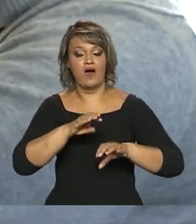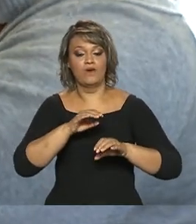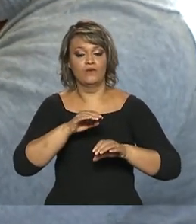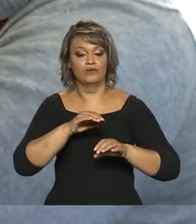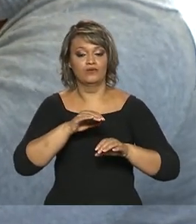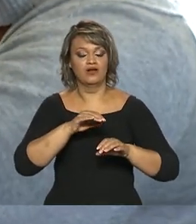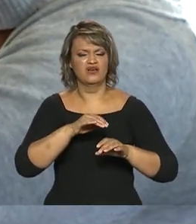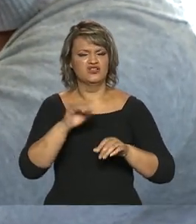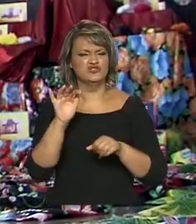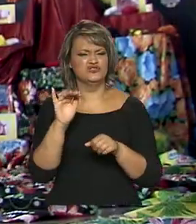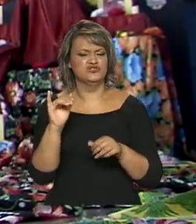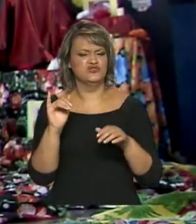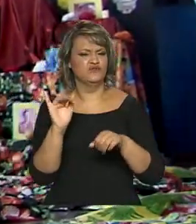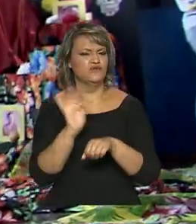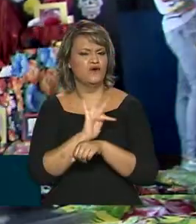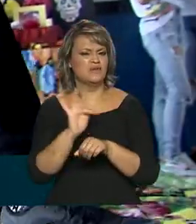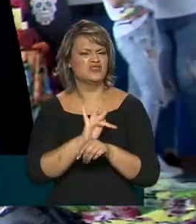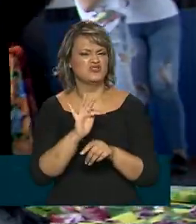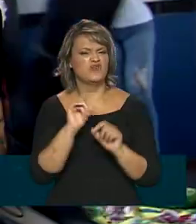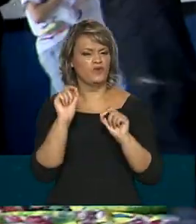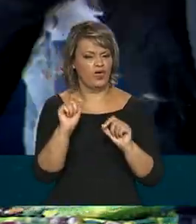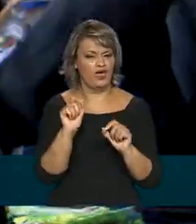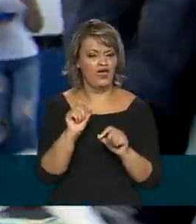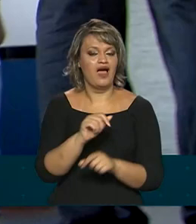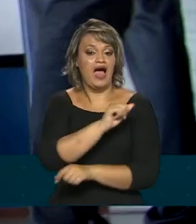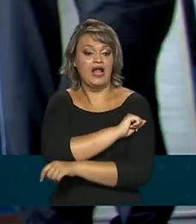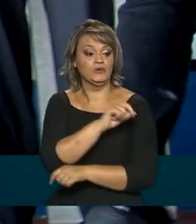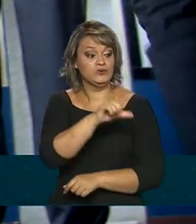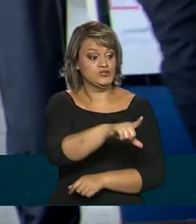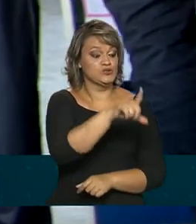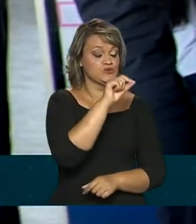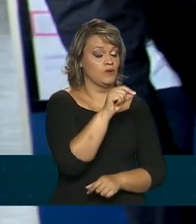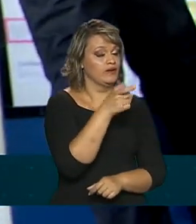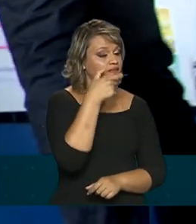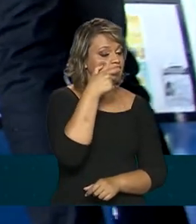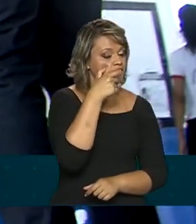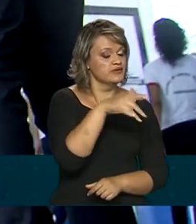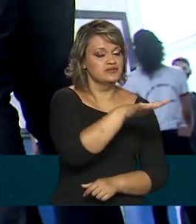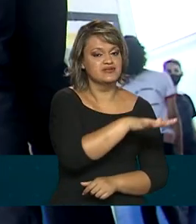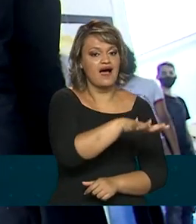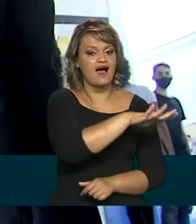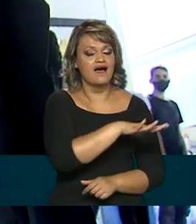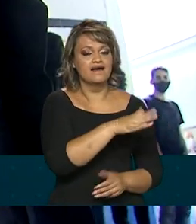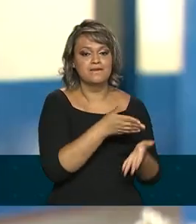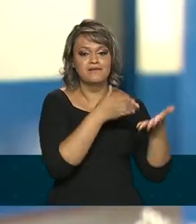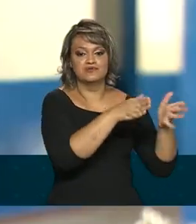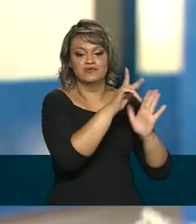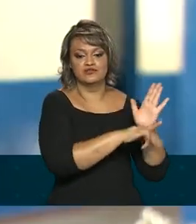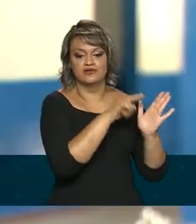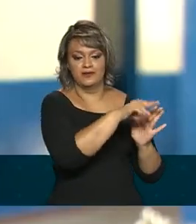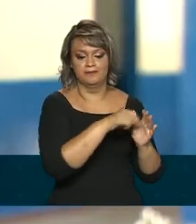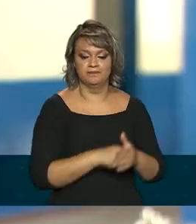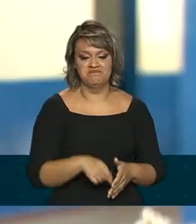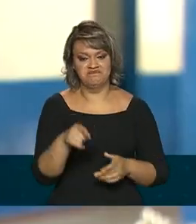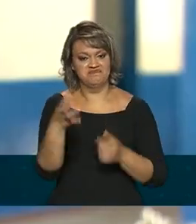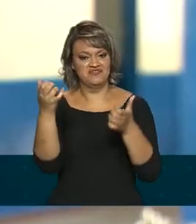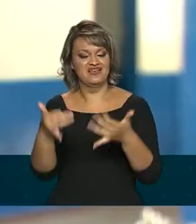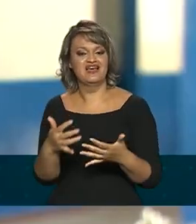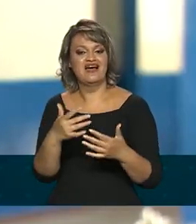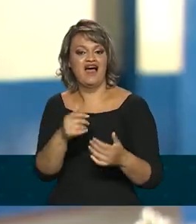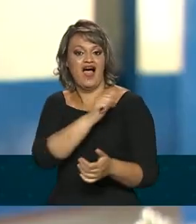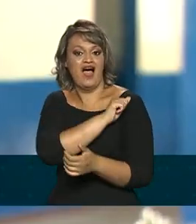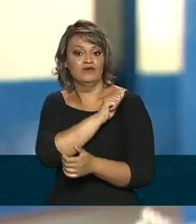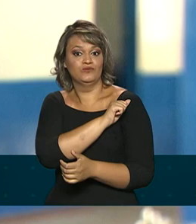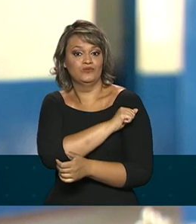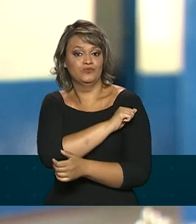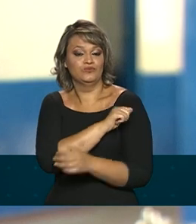itinerários formativos, onde os estudantes escolhem áreas de interesse e participam de projetos. Passa para o aluno a responsabilidade